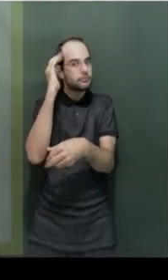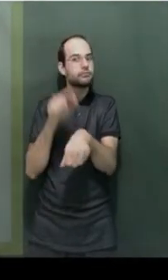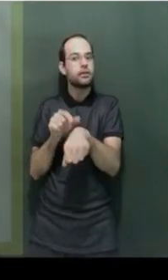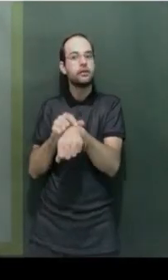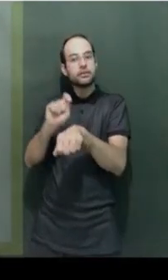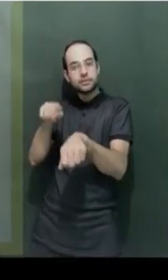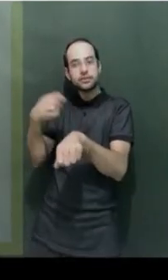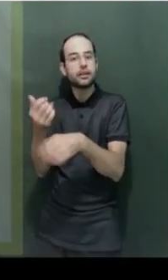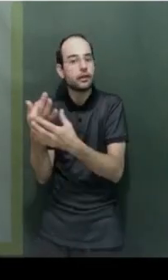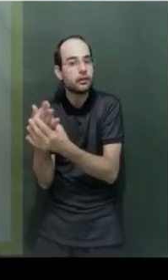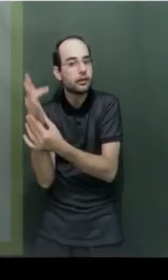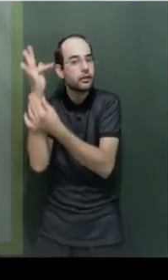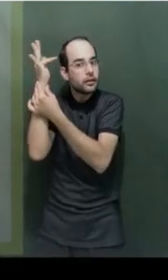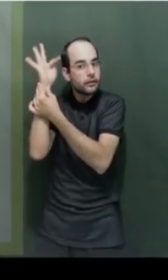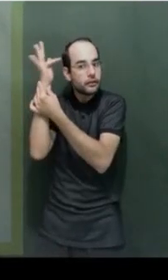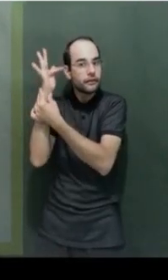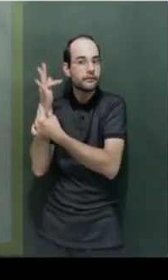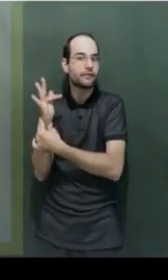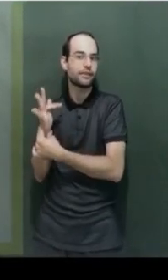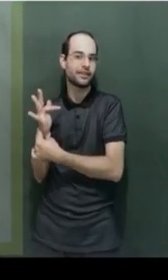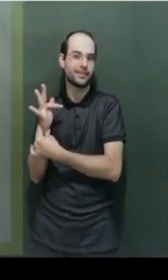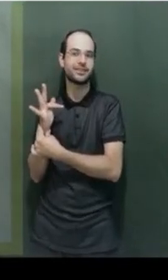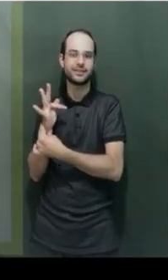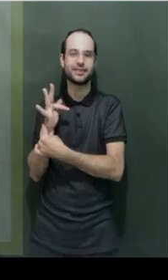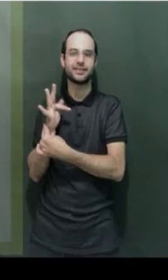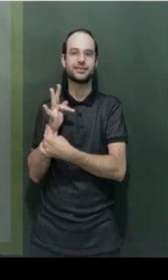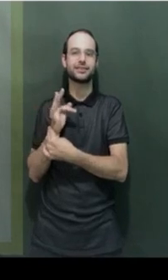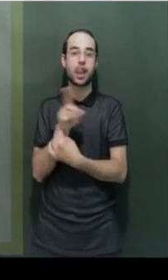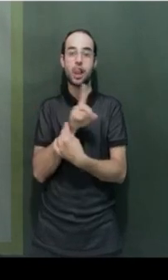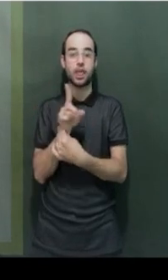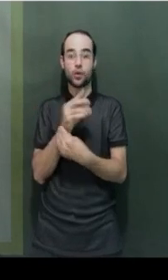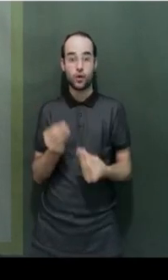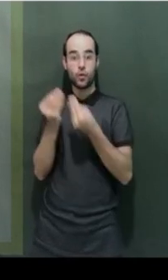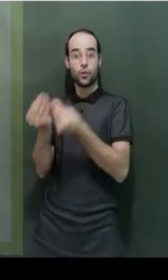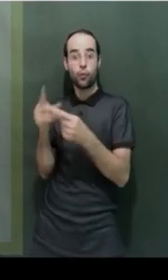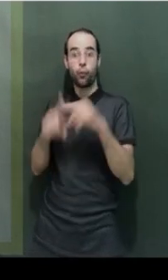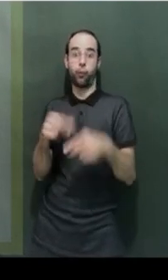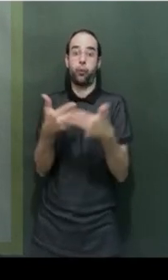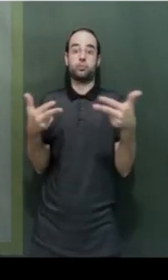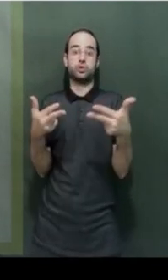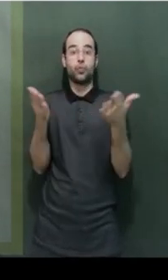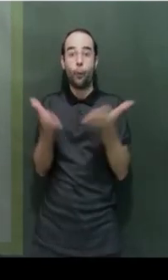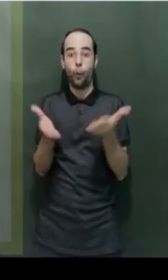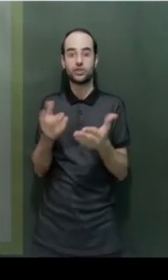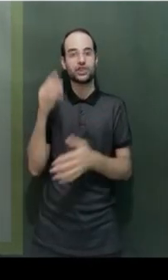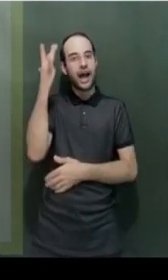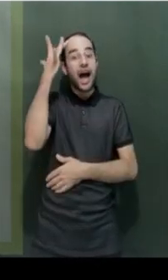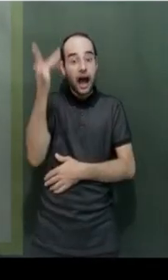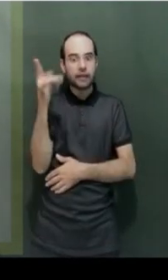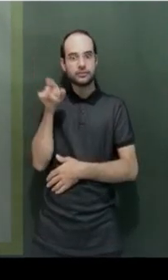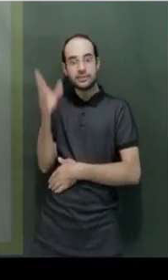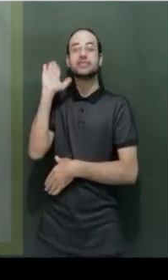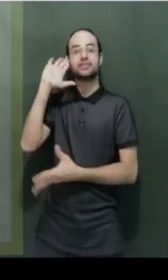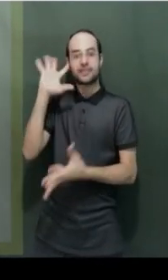do símbolo para o sinal. Eu não vou dar para a o objeto um dia e no outro dia querer que ela saiba o sinal.